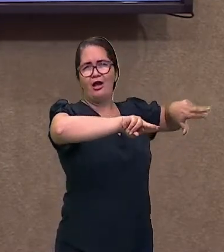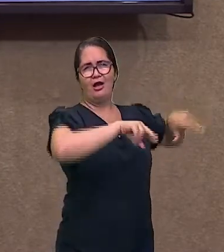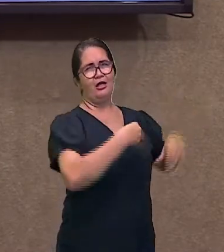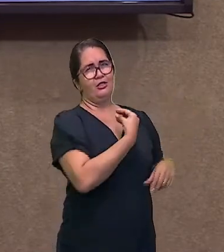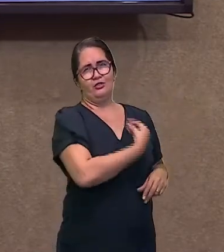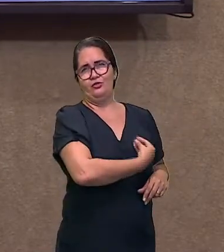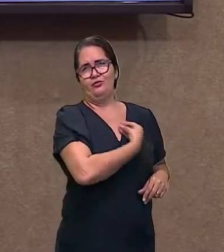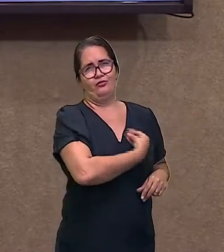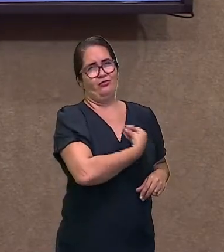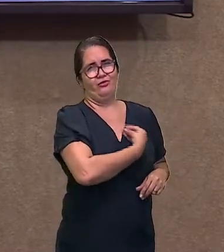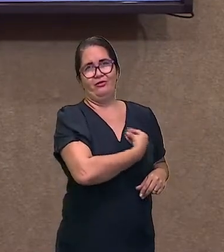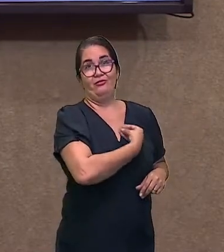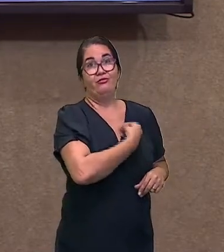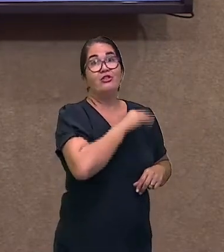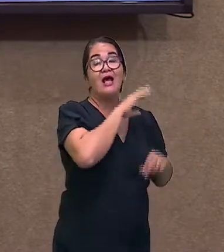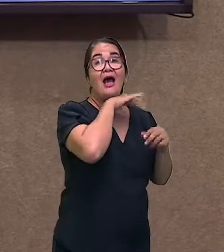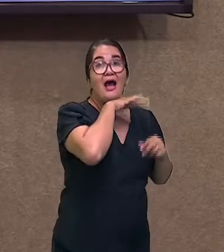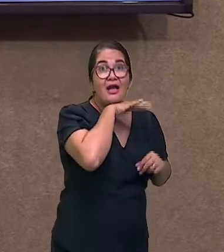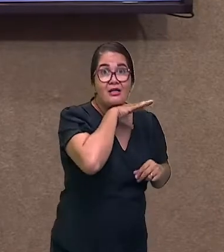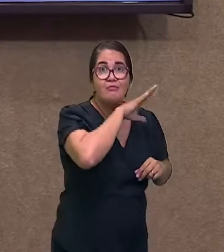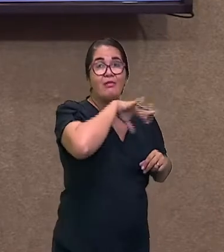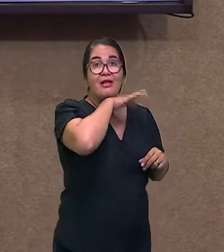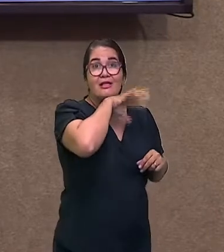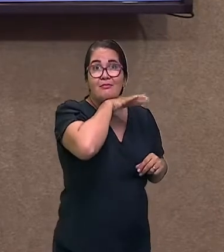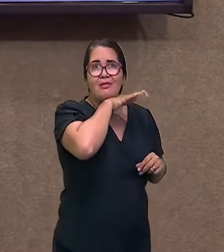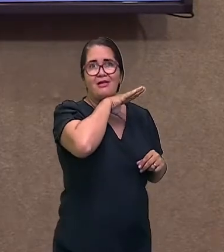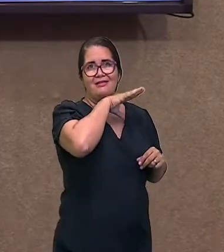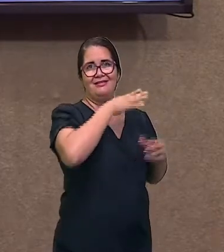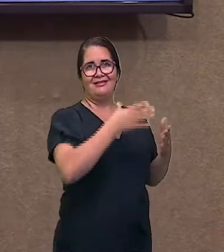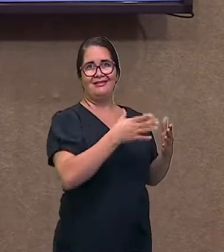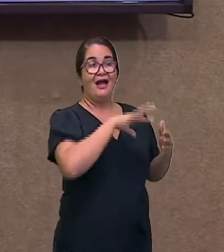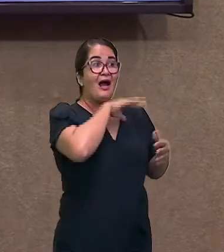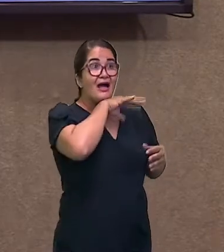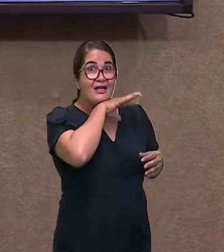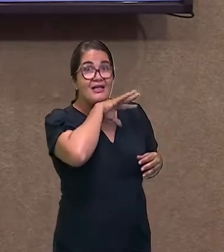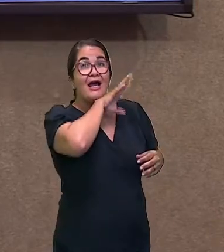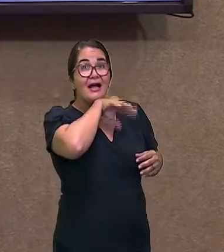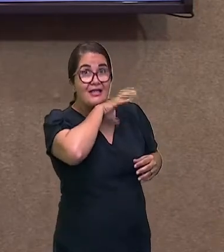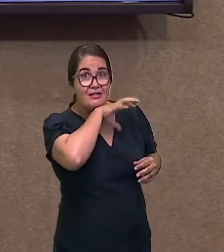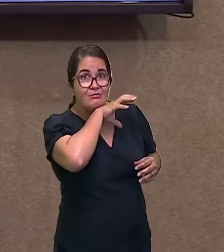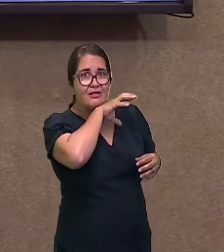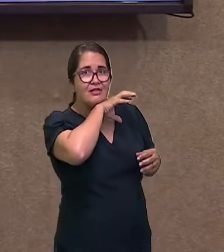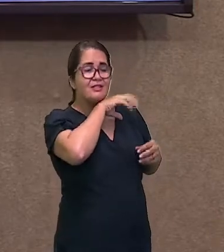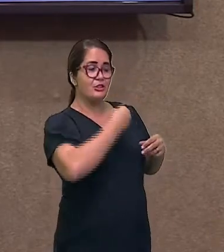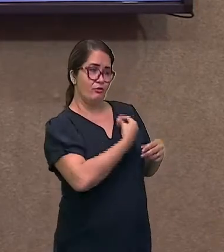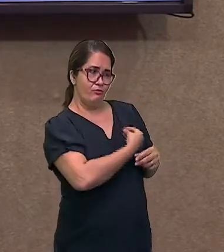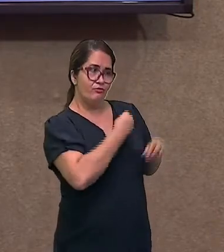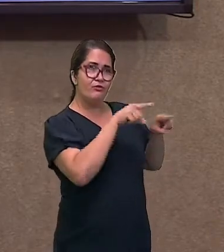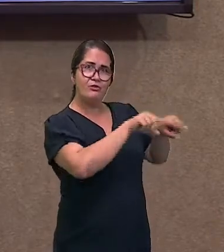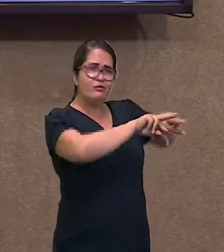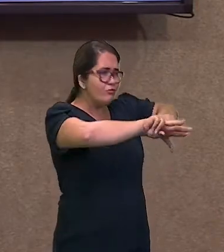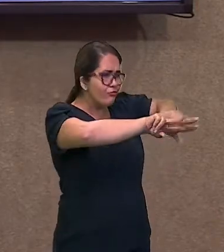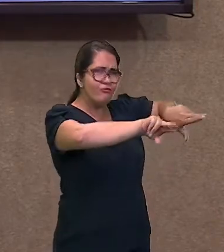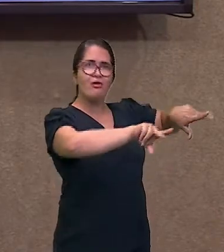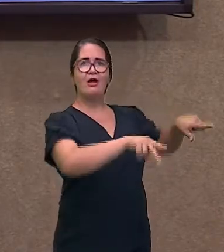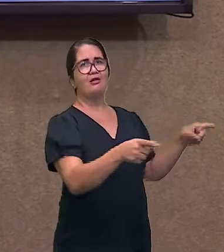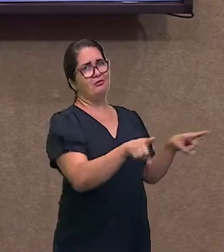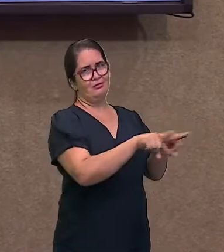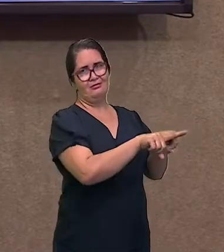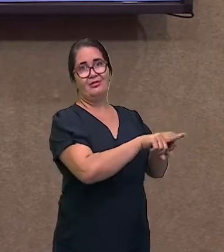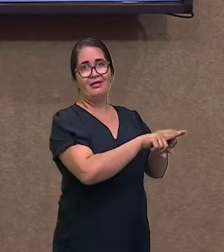seres vivos que conseguem aproveitar deste espaço e interagir.